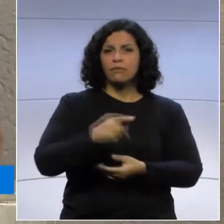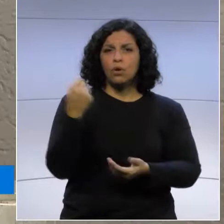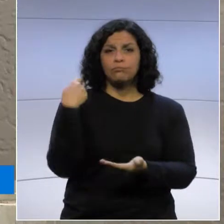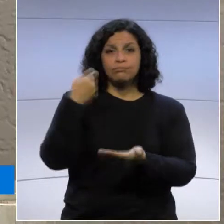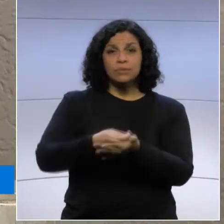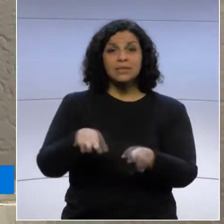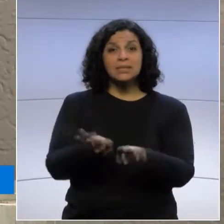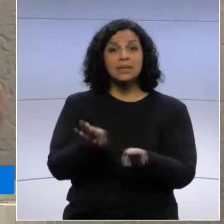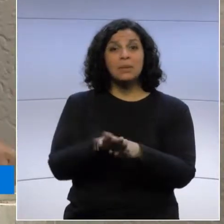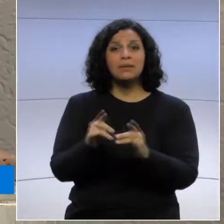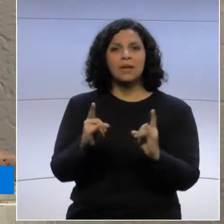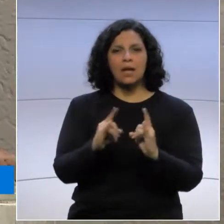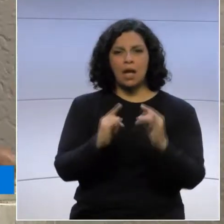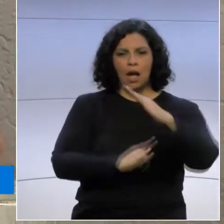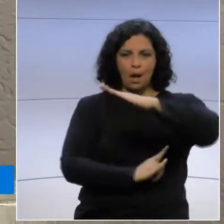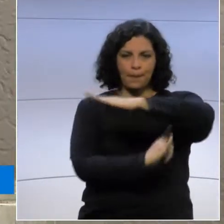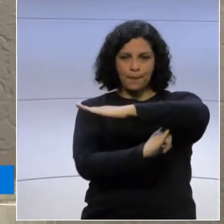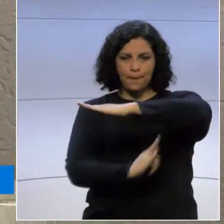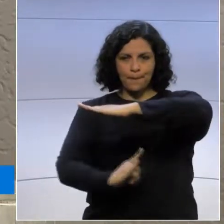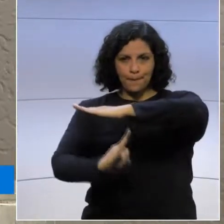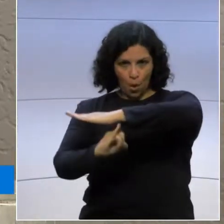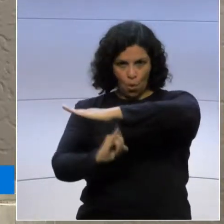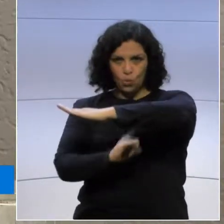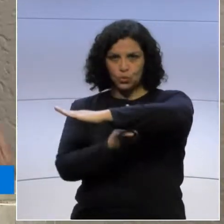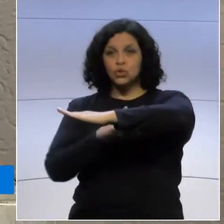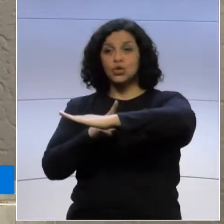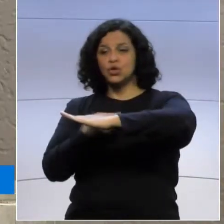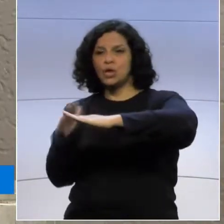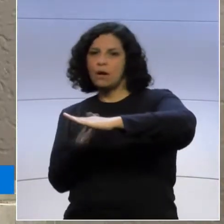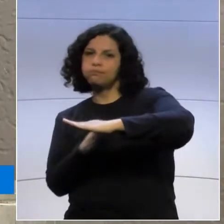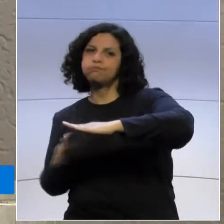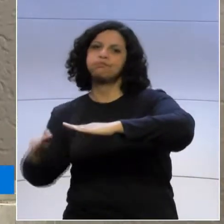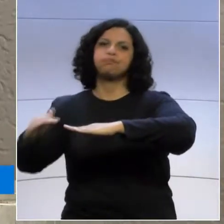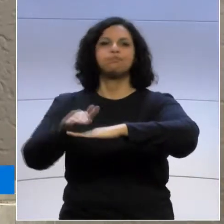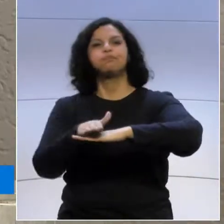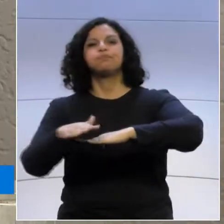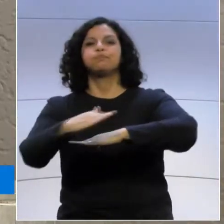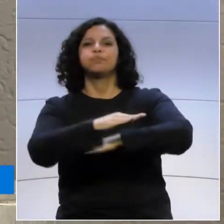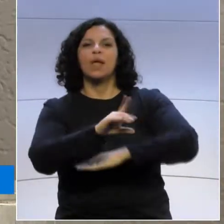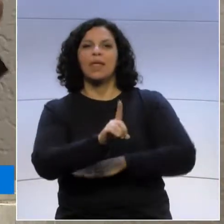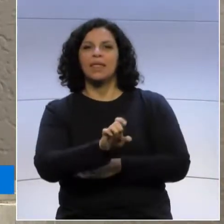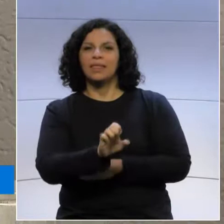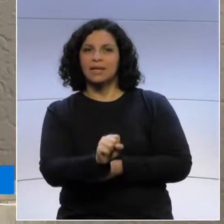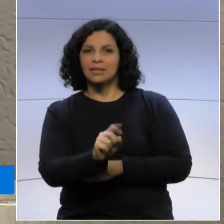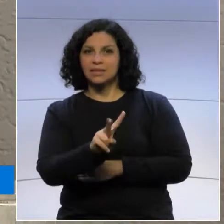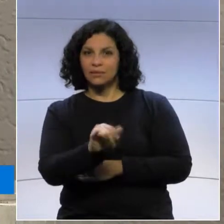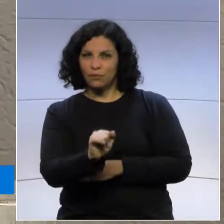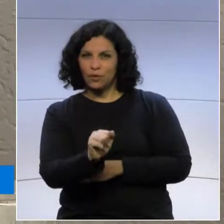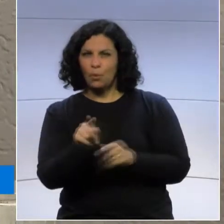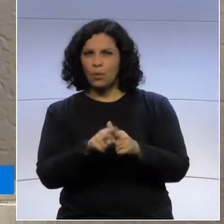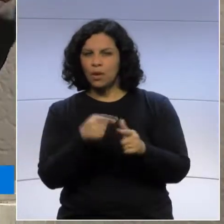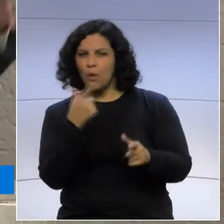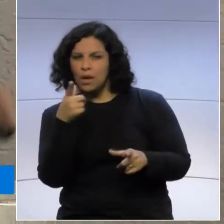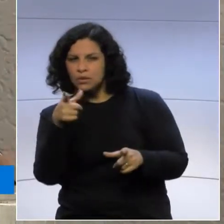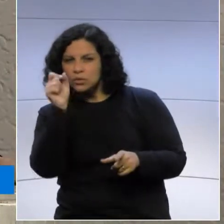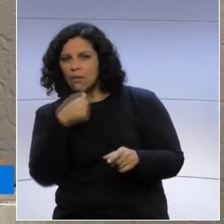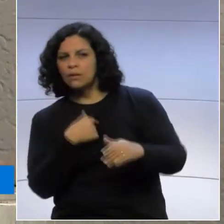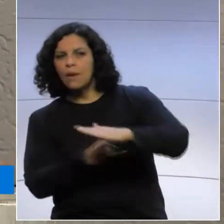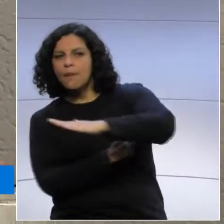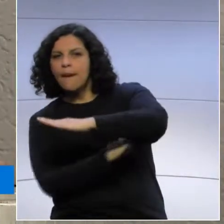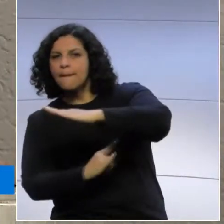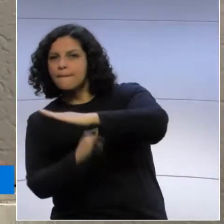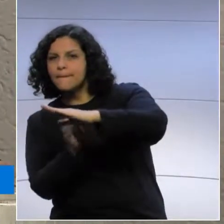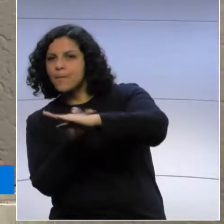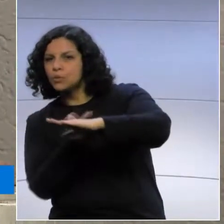eles destruíram uma ponte que havia um desvio, caminho alternativo, competente, delegado Recalcate. Tinha um caminho alternativo por Jataizinho, uma ponte.